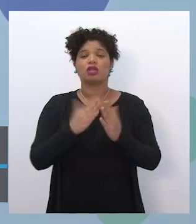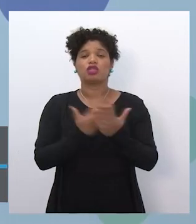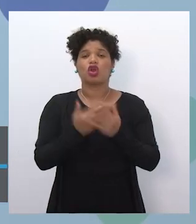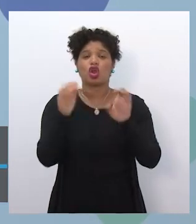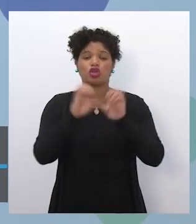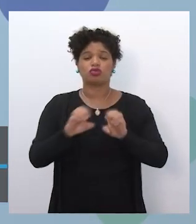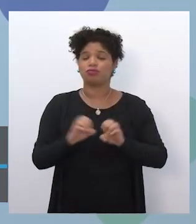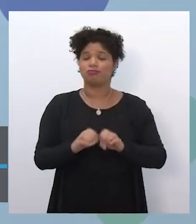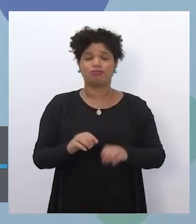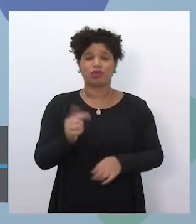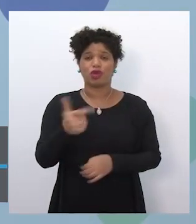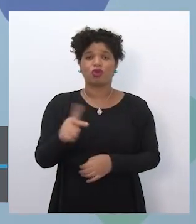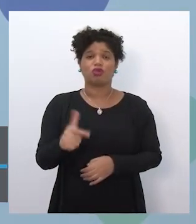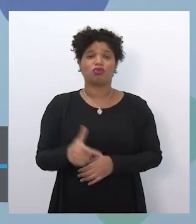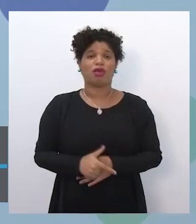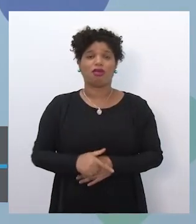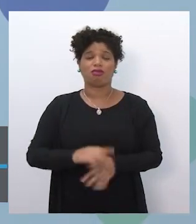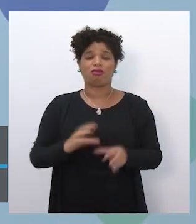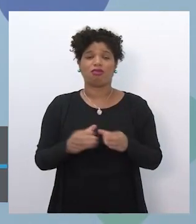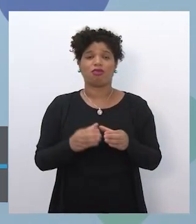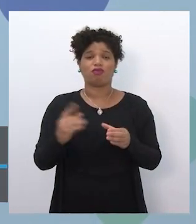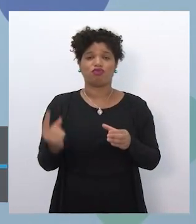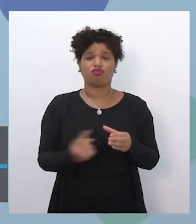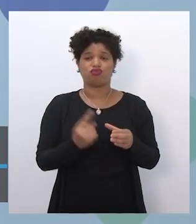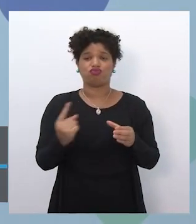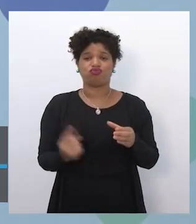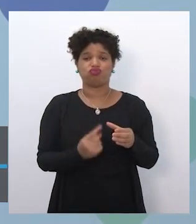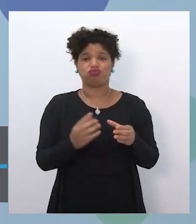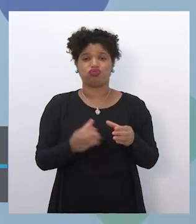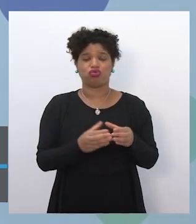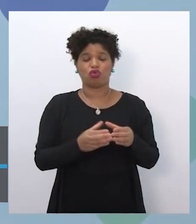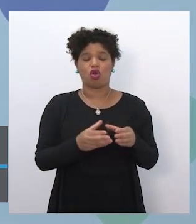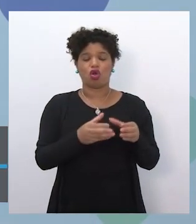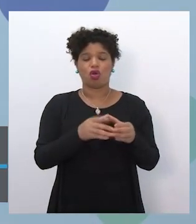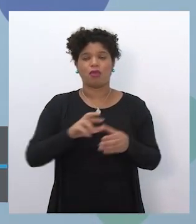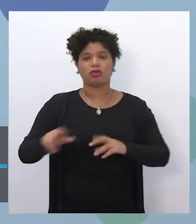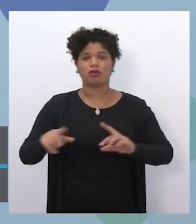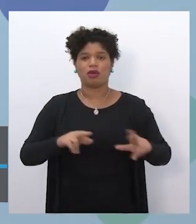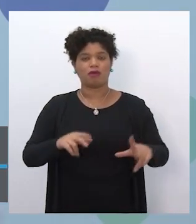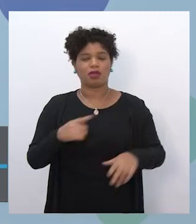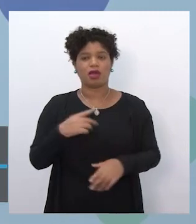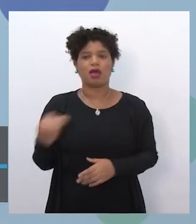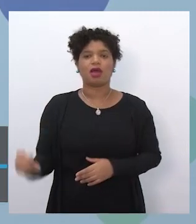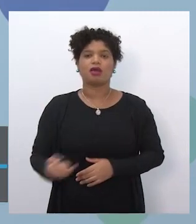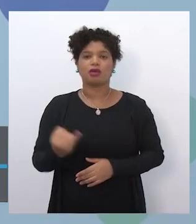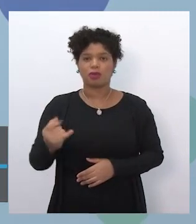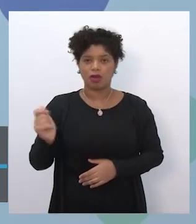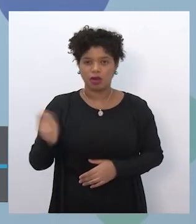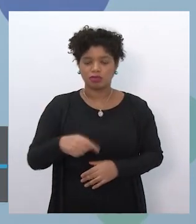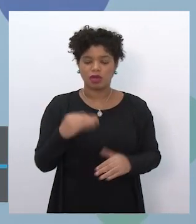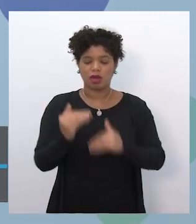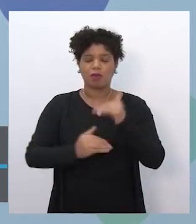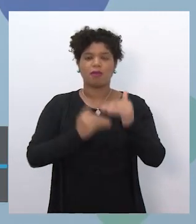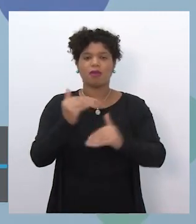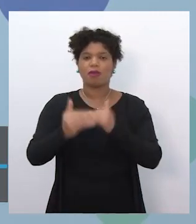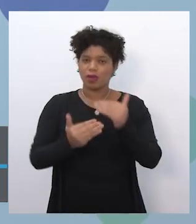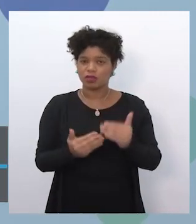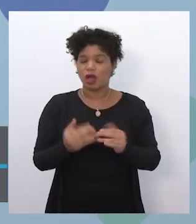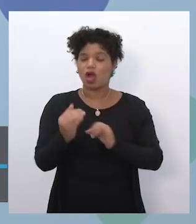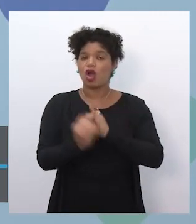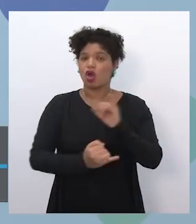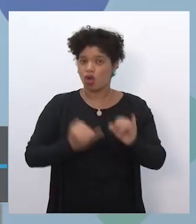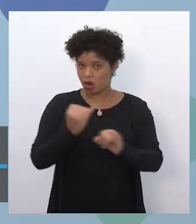esses grupos. Pode ser que várias escolas vão ter muitos grupos diferentes. Então, é super importante que elas possam ser desenvolvidas de forma online.